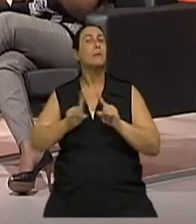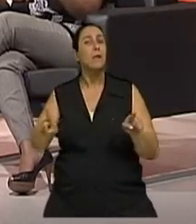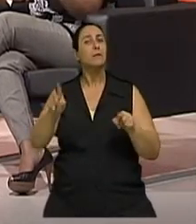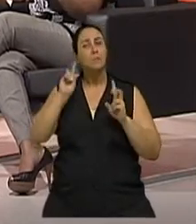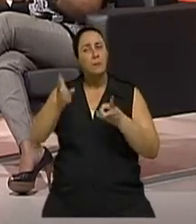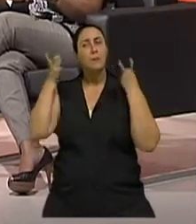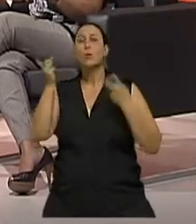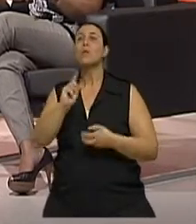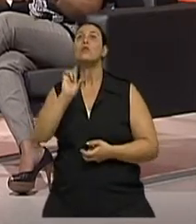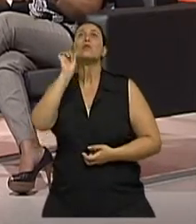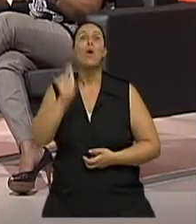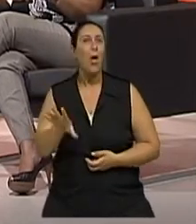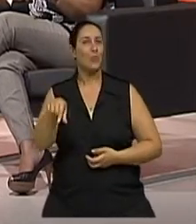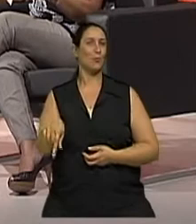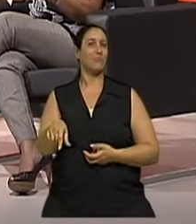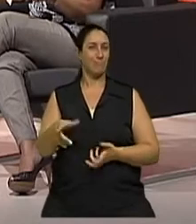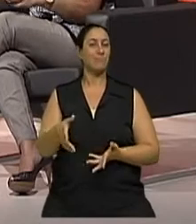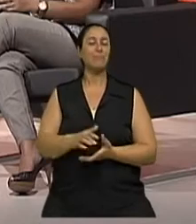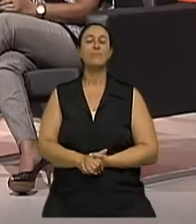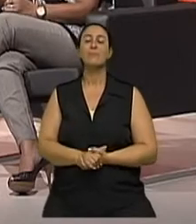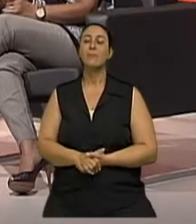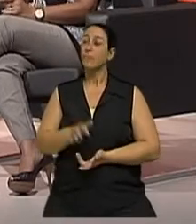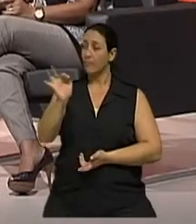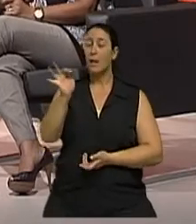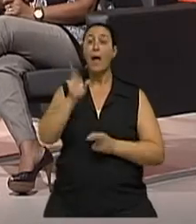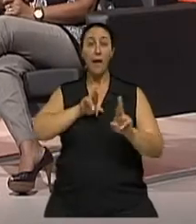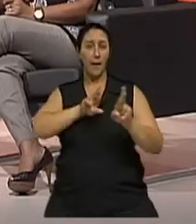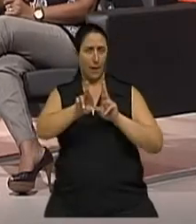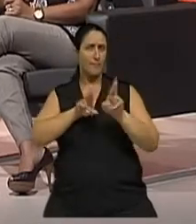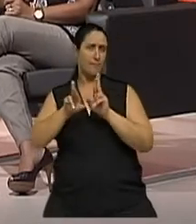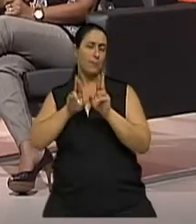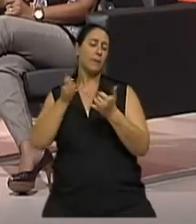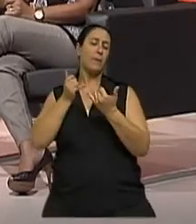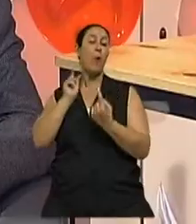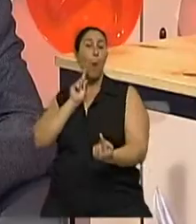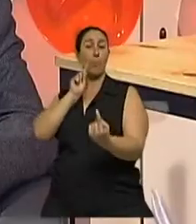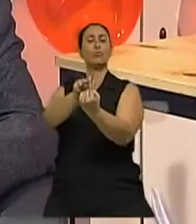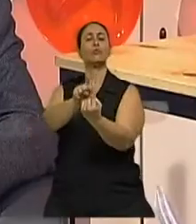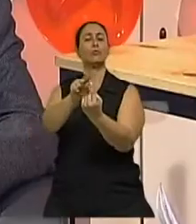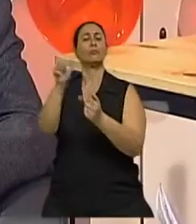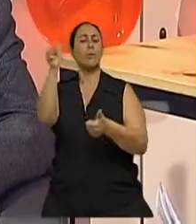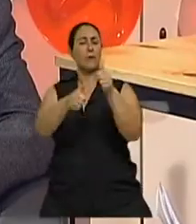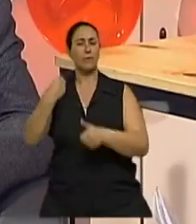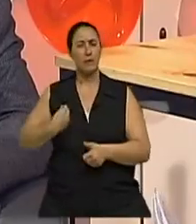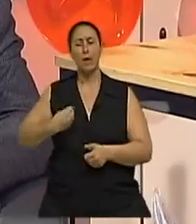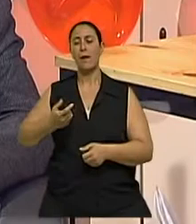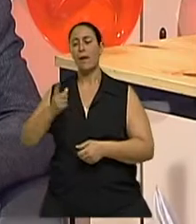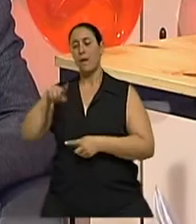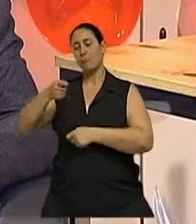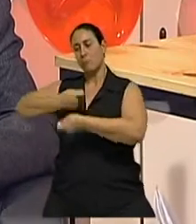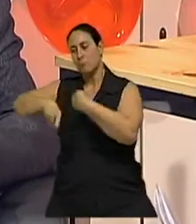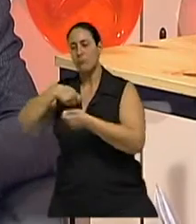plena qualidade de vida. É, essa relação entre aspectos objetivos de vida, né, nível socioeconômico, qualidade de vida,